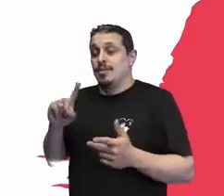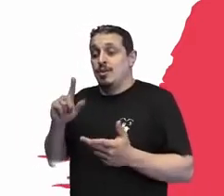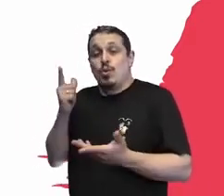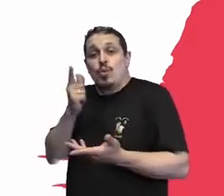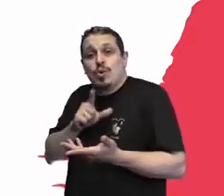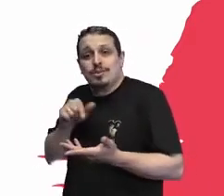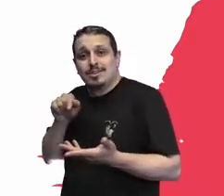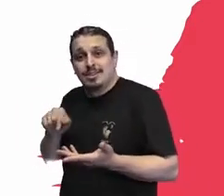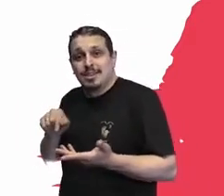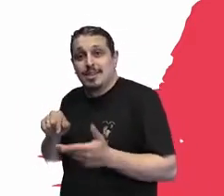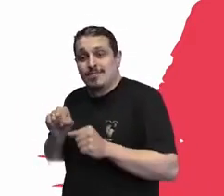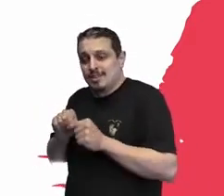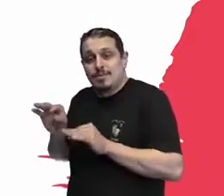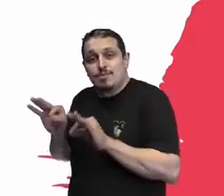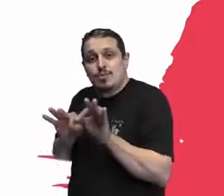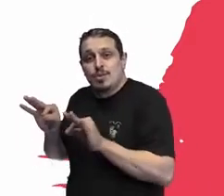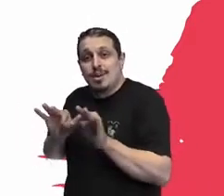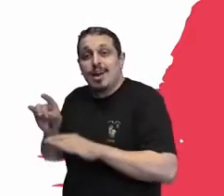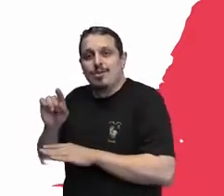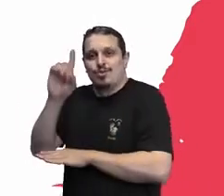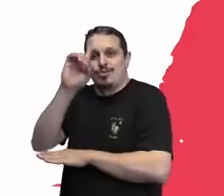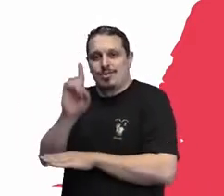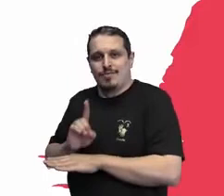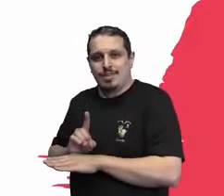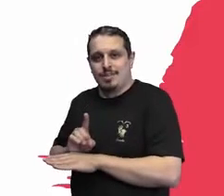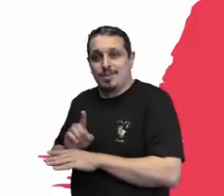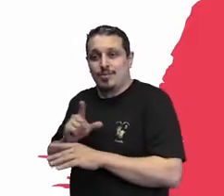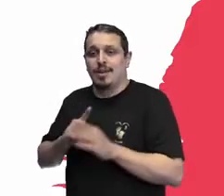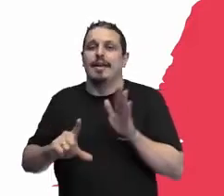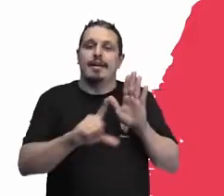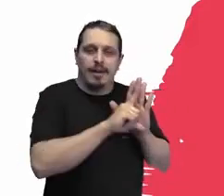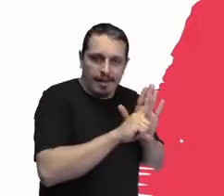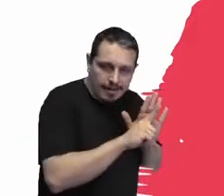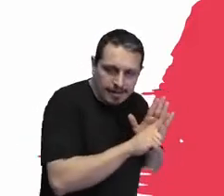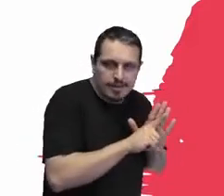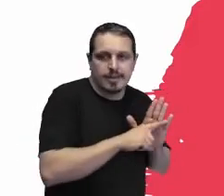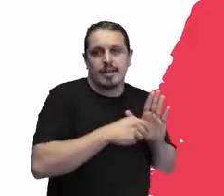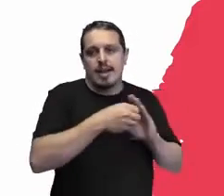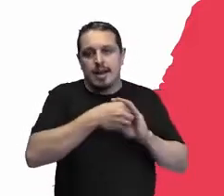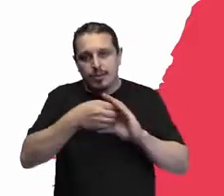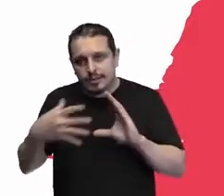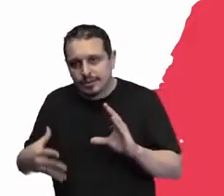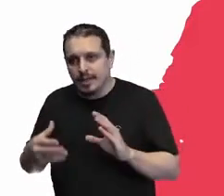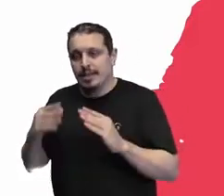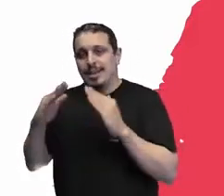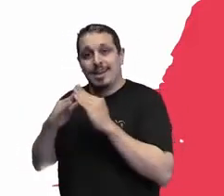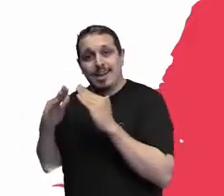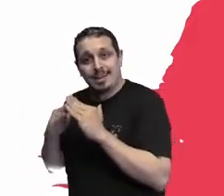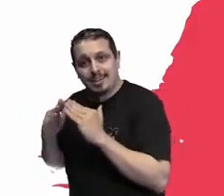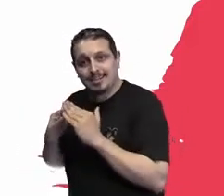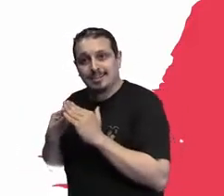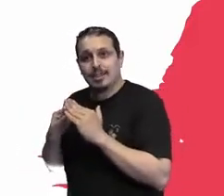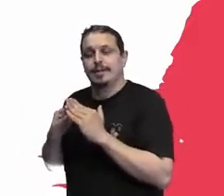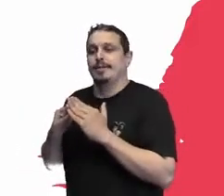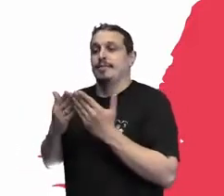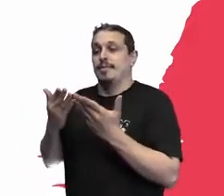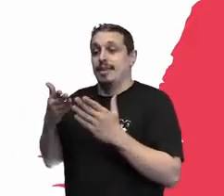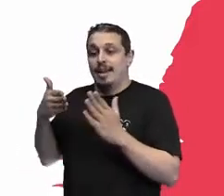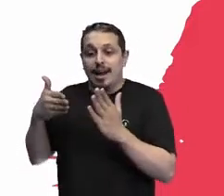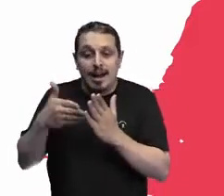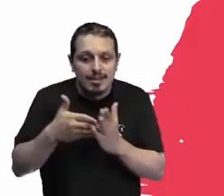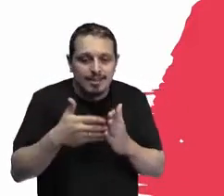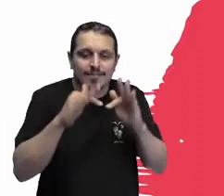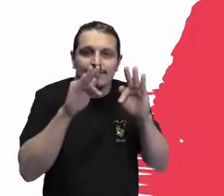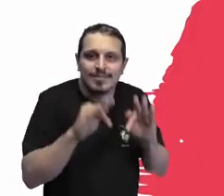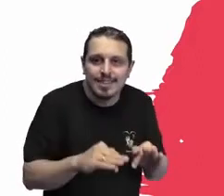esse direito, porque ainda se acredita que a moradia é final de linha, é quando já a pessoa